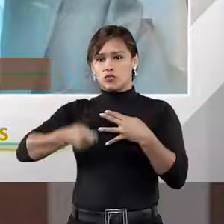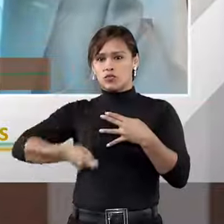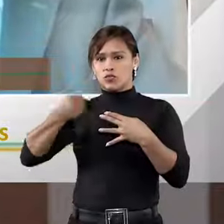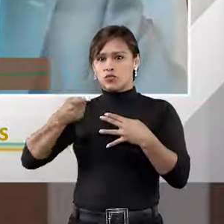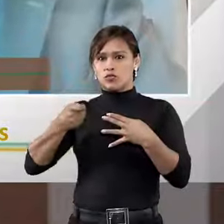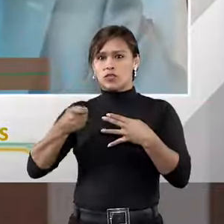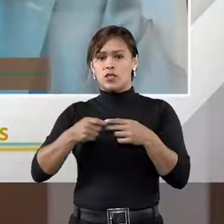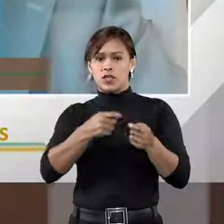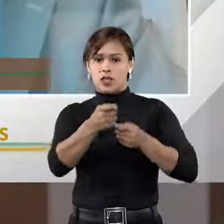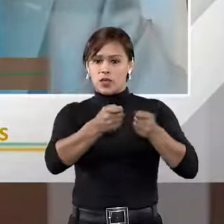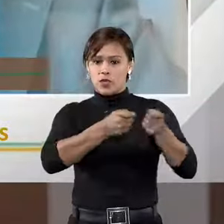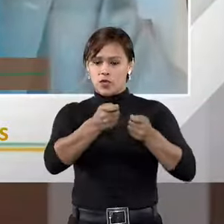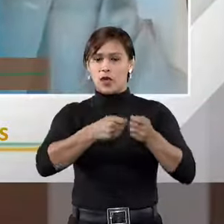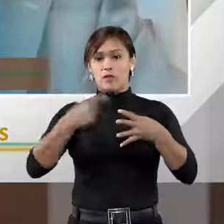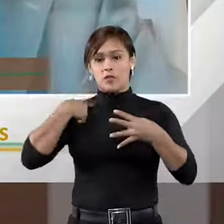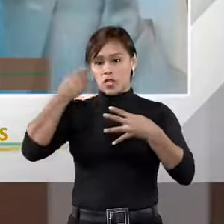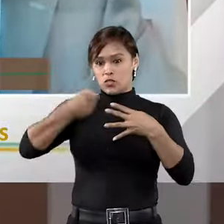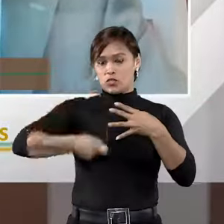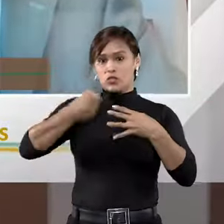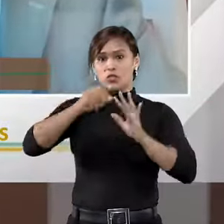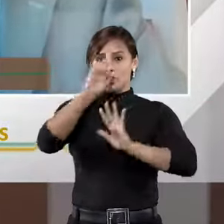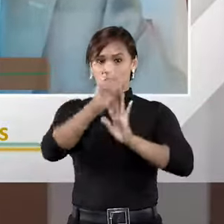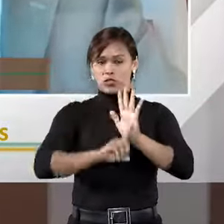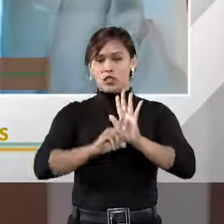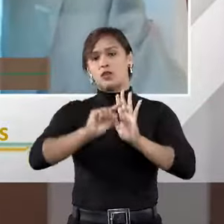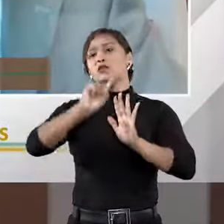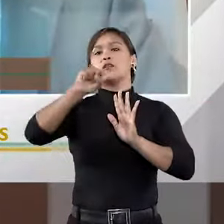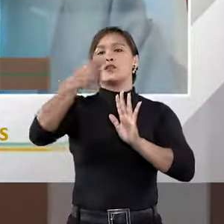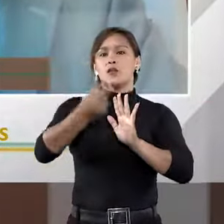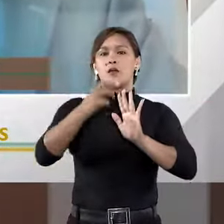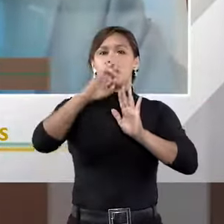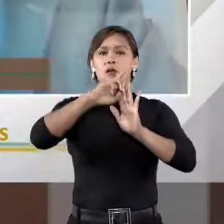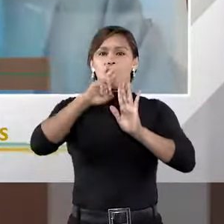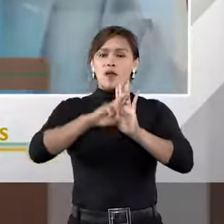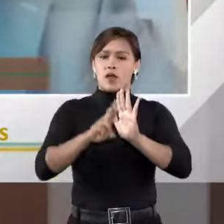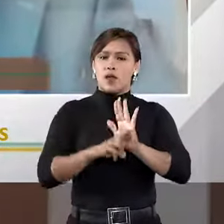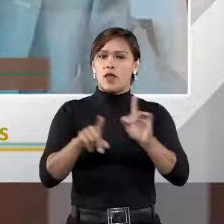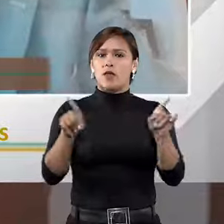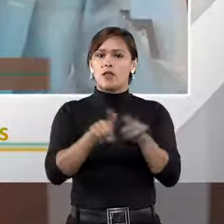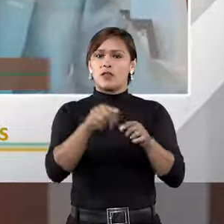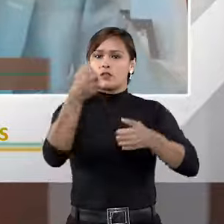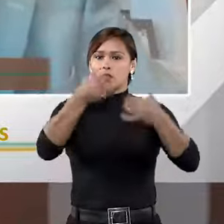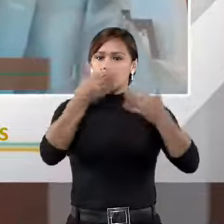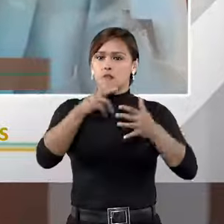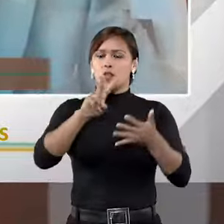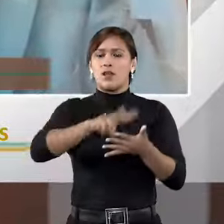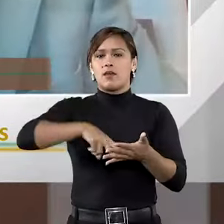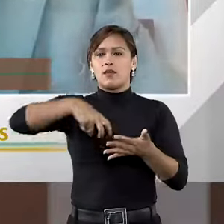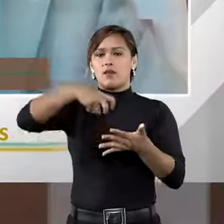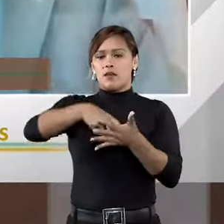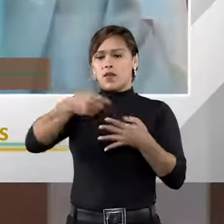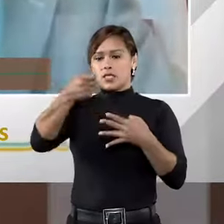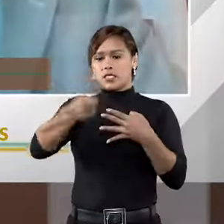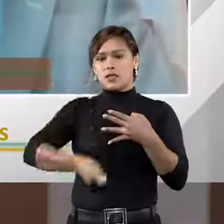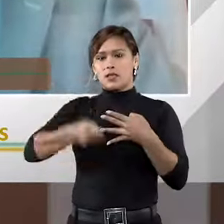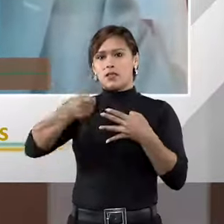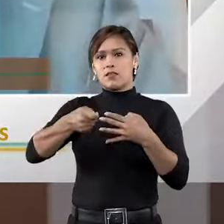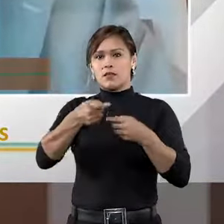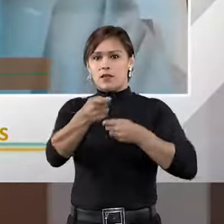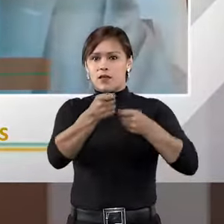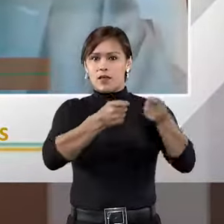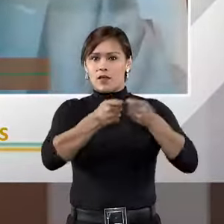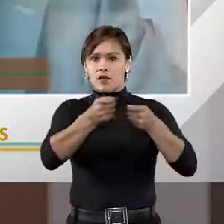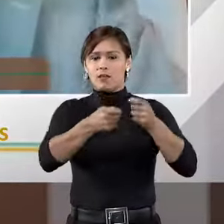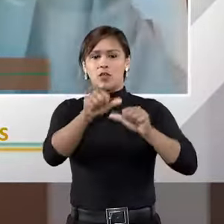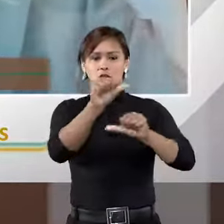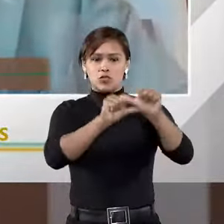que o árbitro é juiz de fato e de direito. Depois, há uma outra regra que diz que a sentença arbitral